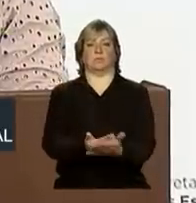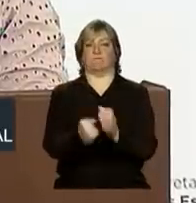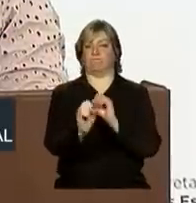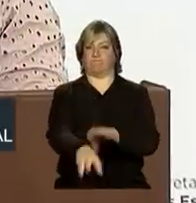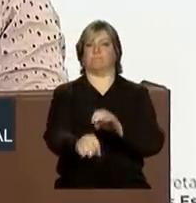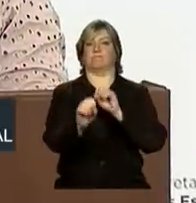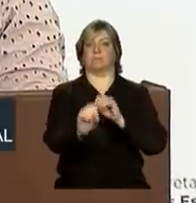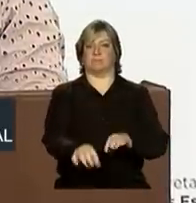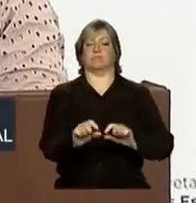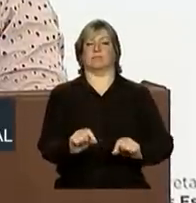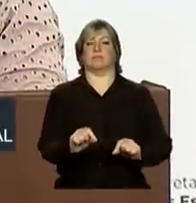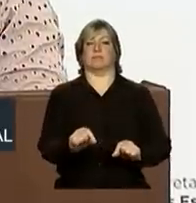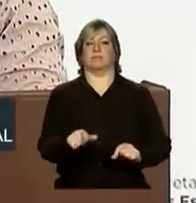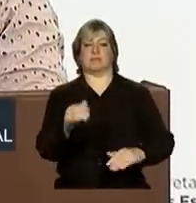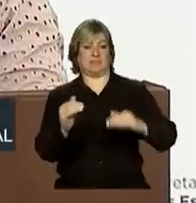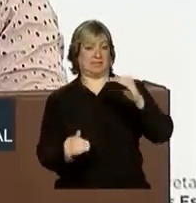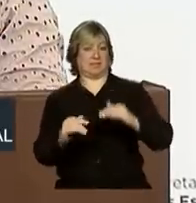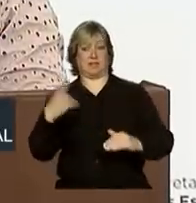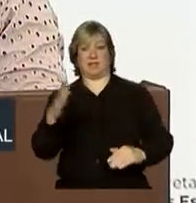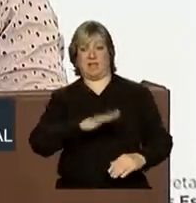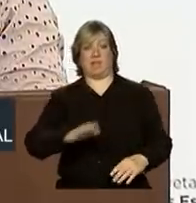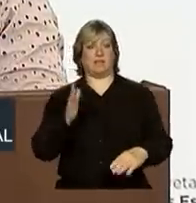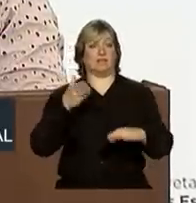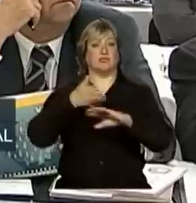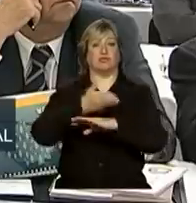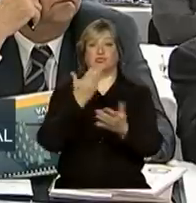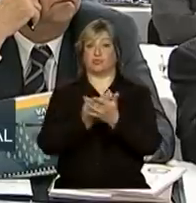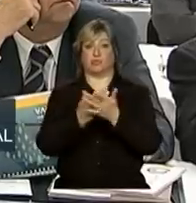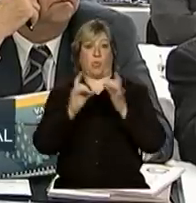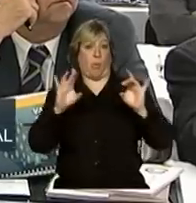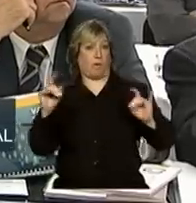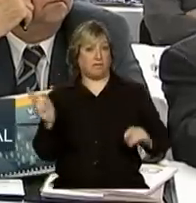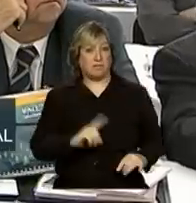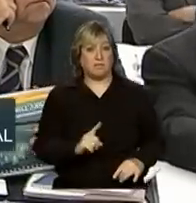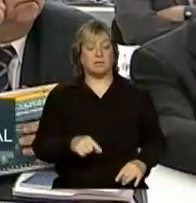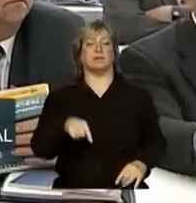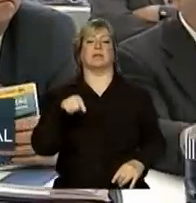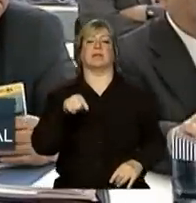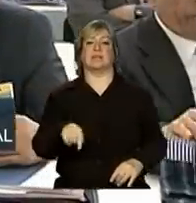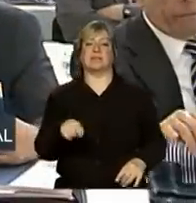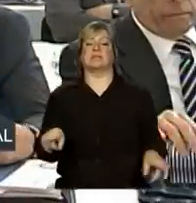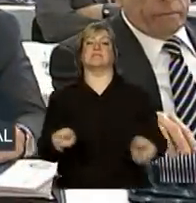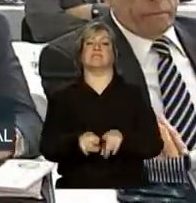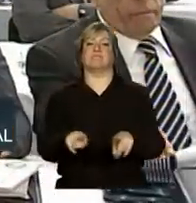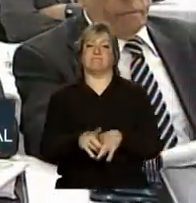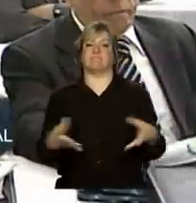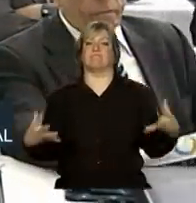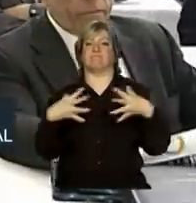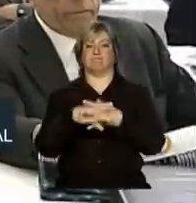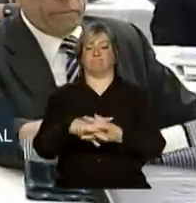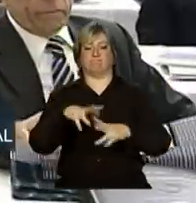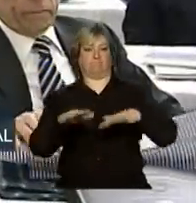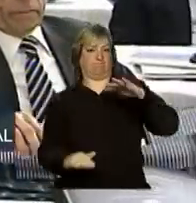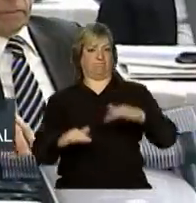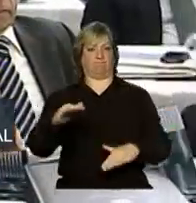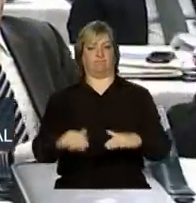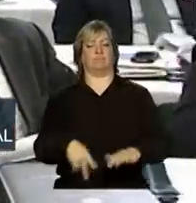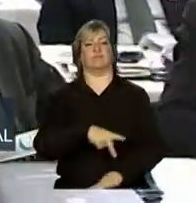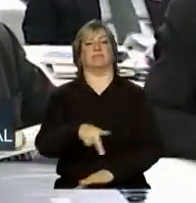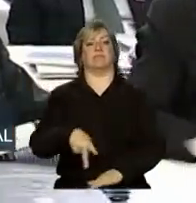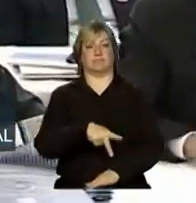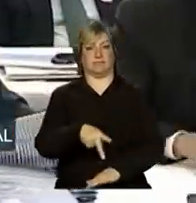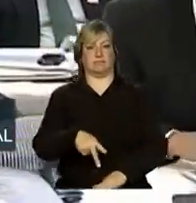O desigual acesso à educação de qualidade é outra máquina de gerar desigualdade no país.